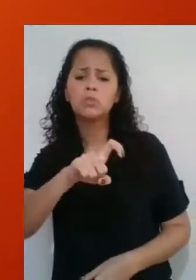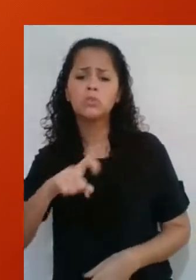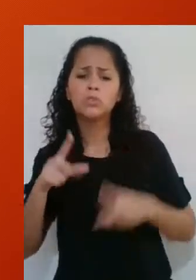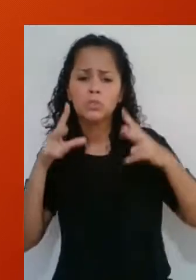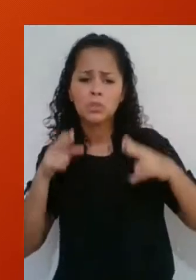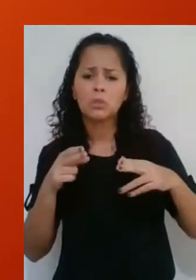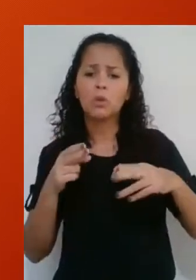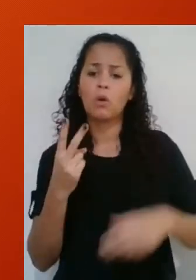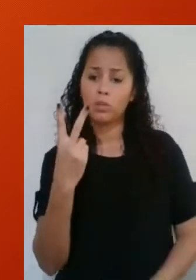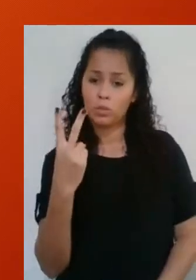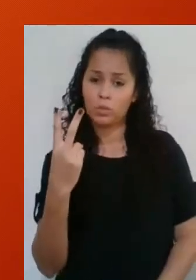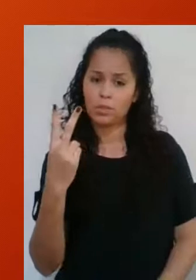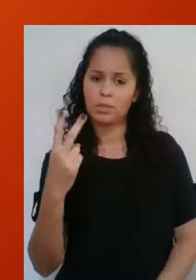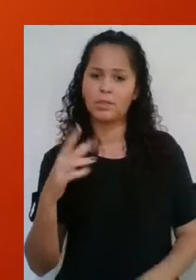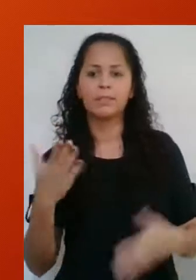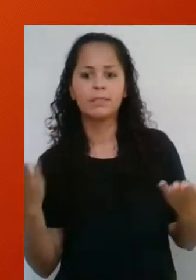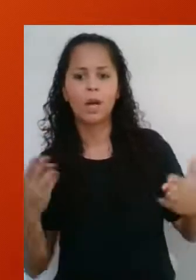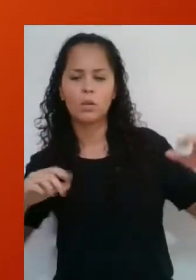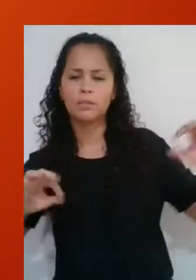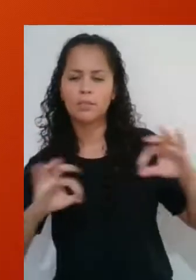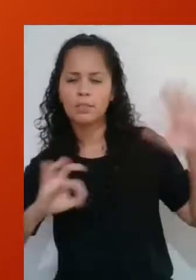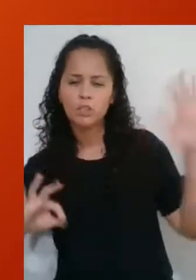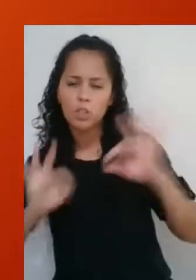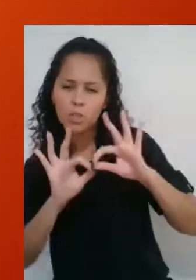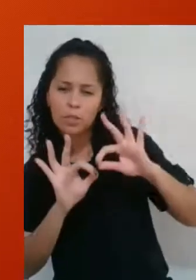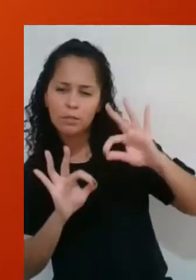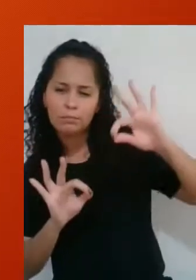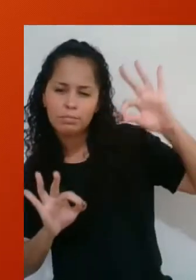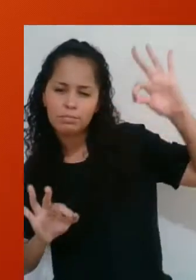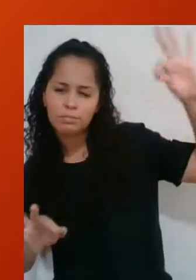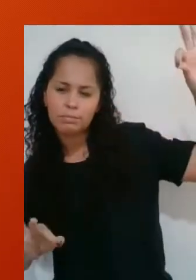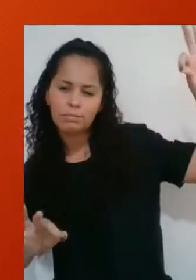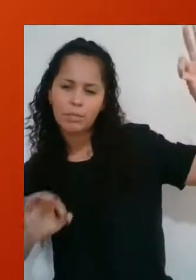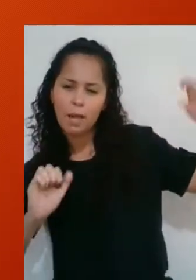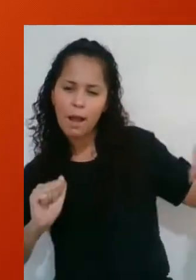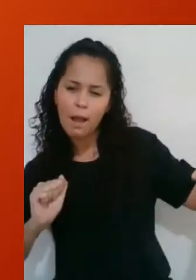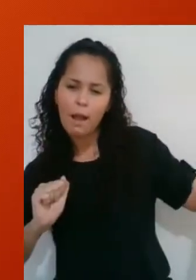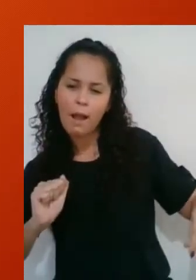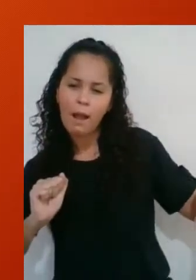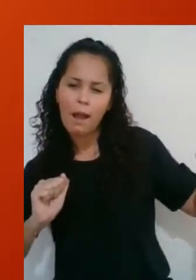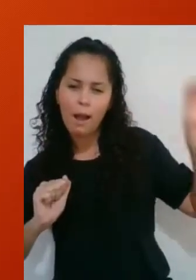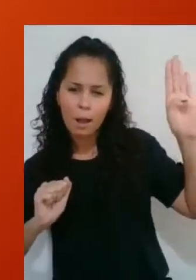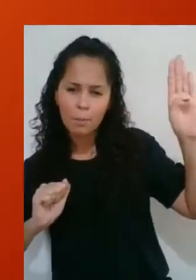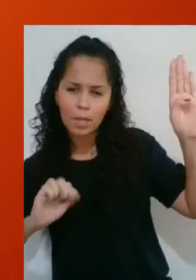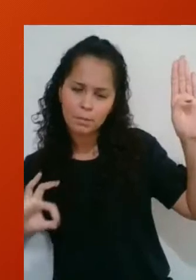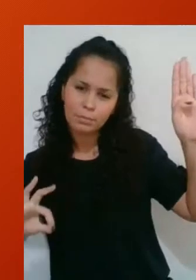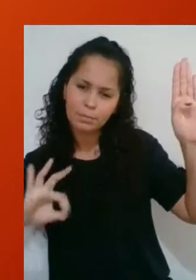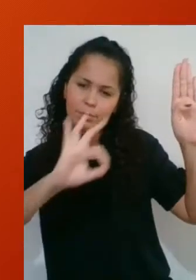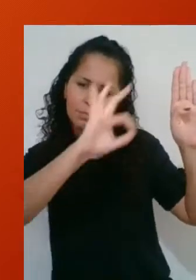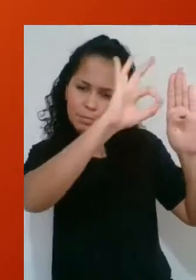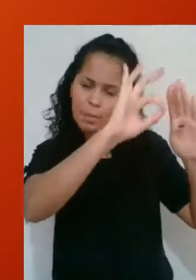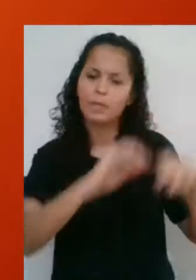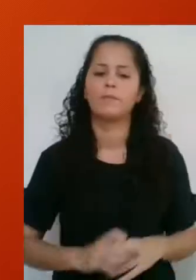de que o x é igual a 2. Portanto, a distância do pé da escada à parede para essa escada, que tem 4